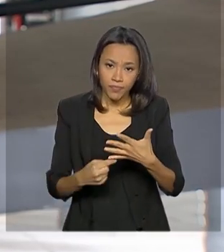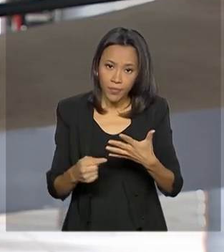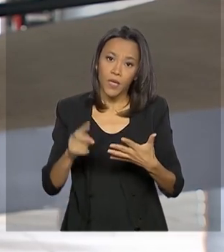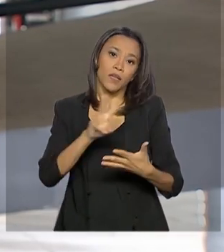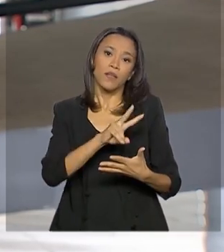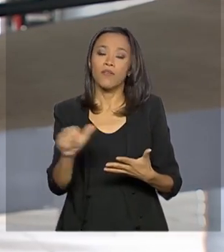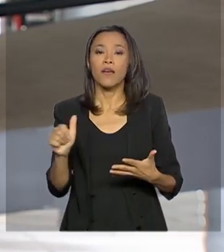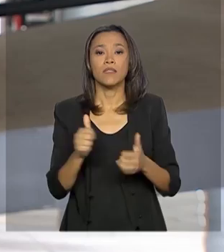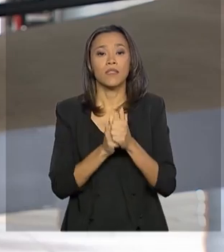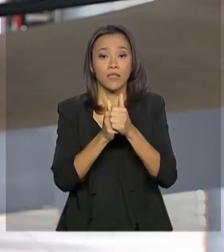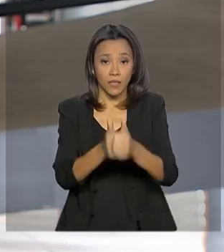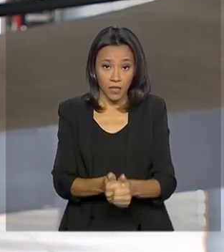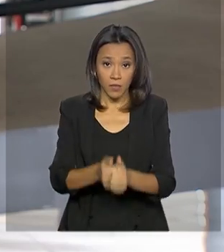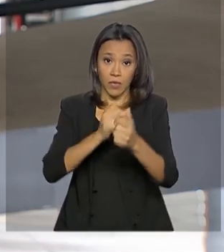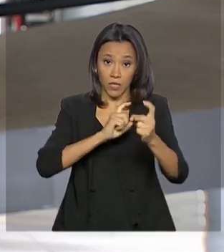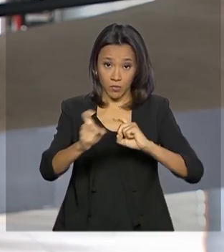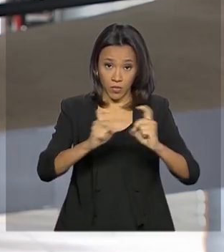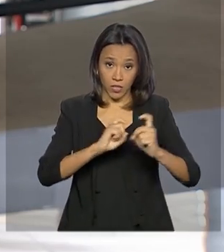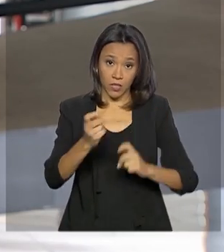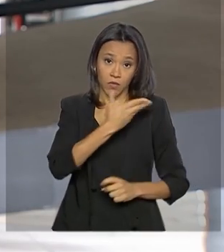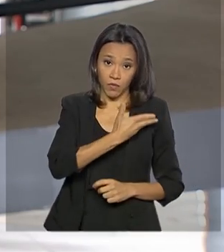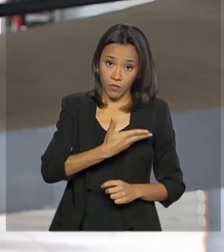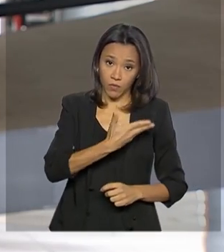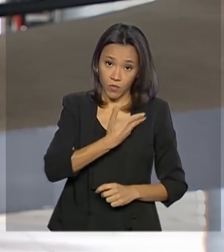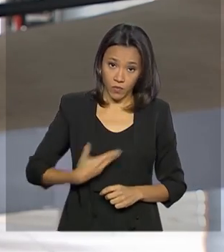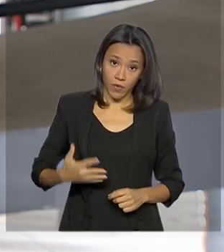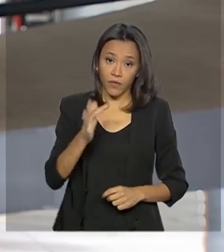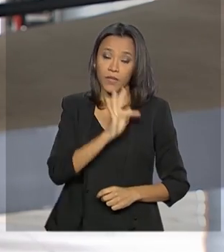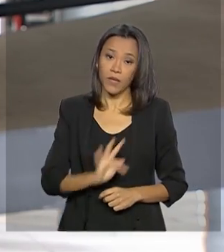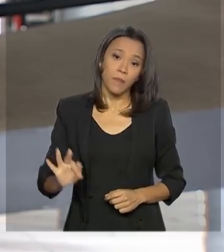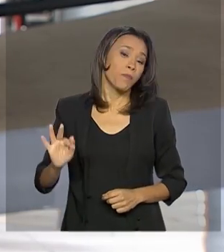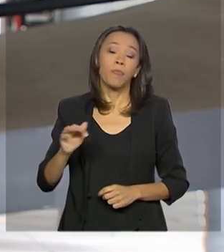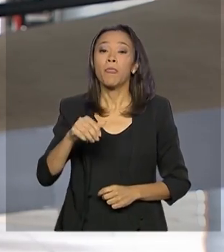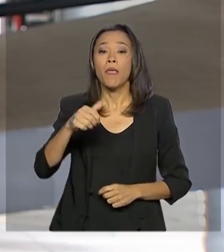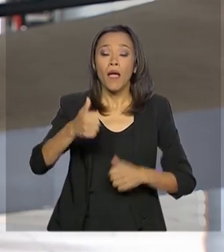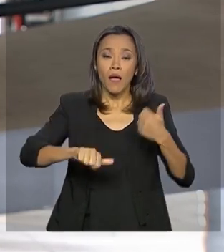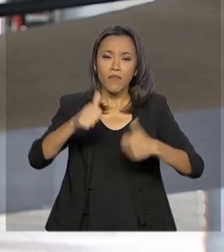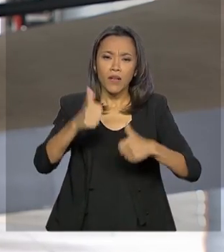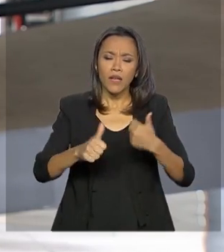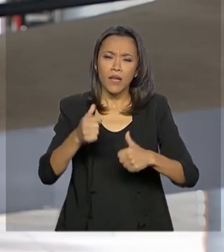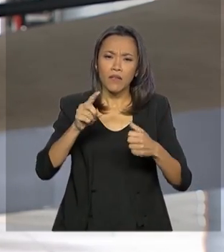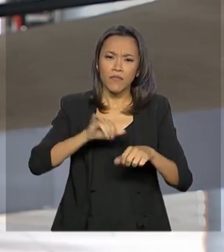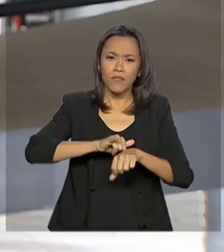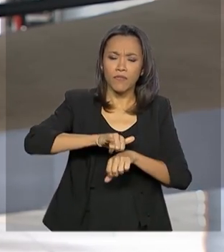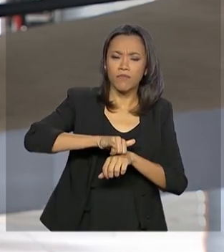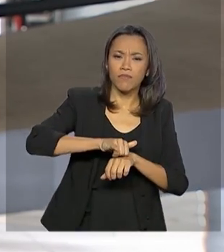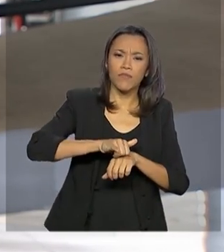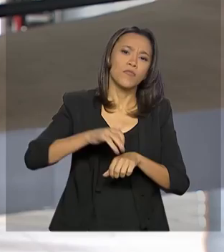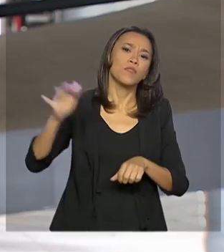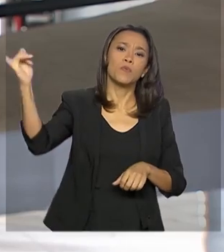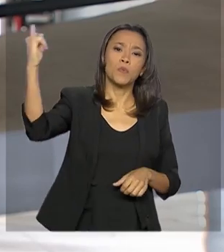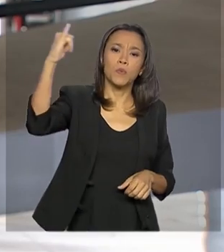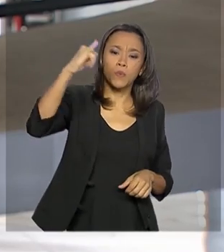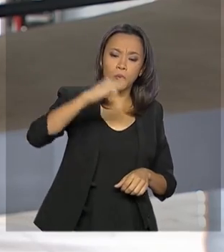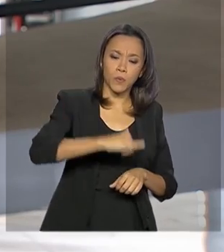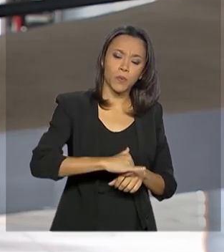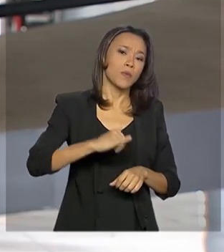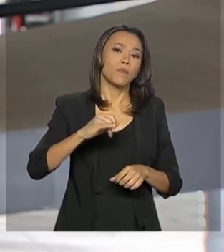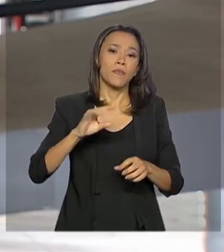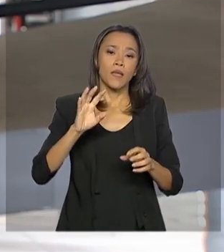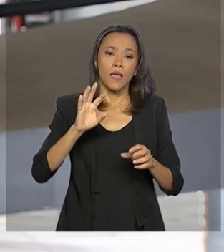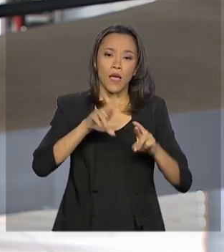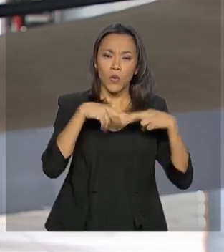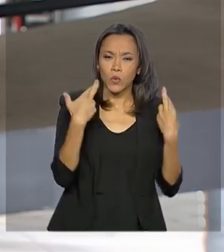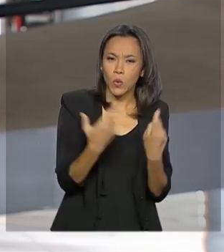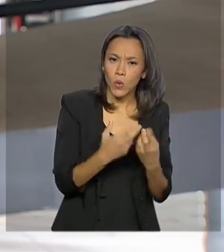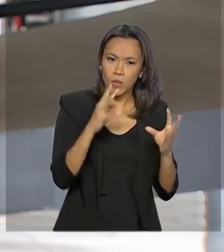administração federal, como devem se reavaliar viagens internacionais, adiar eventos e reuniões que podem